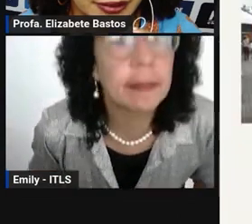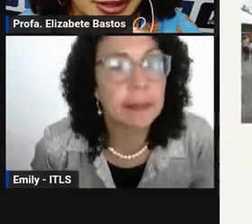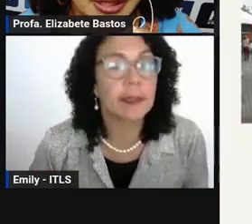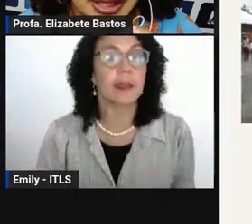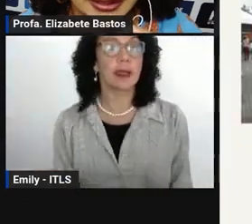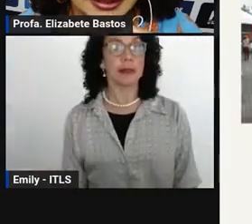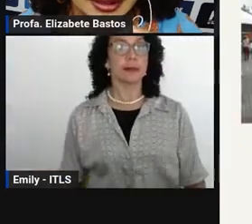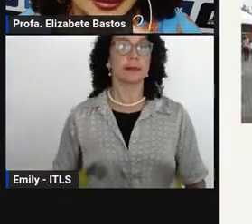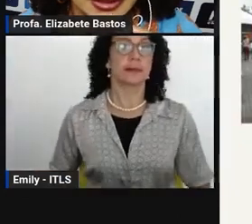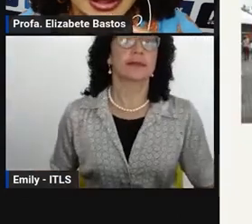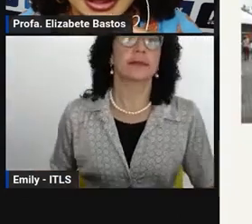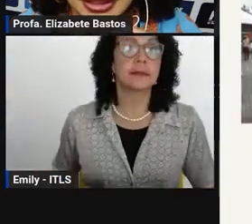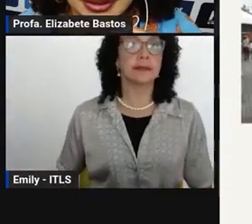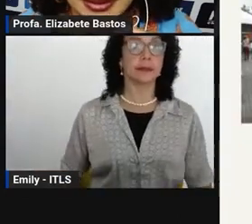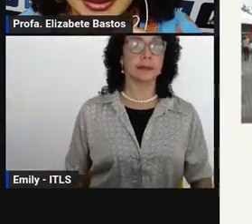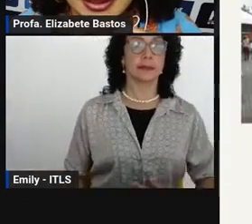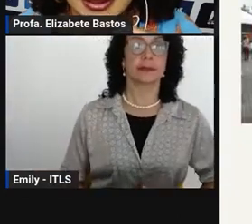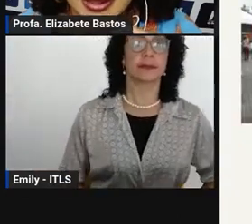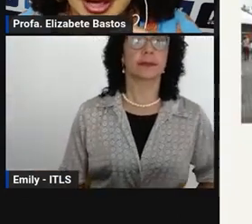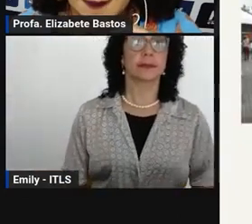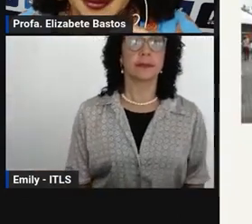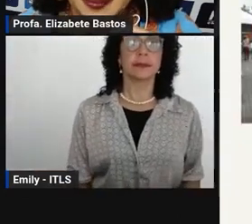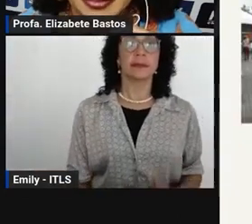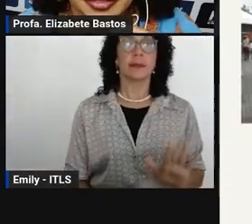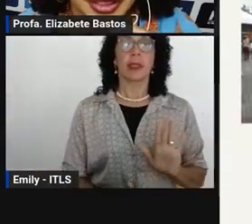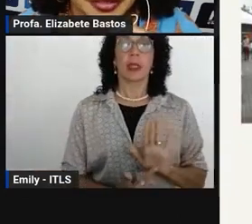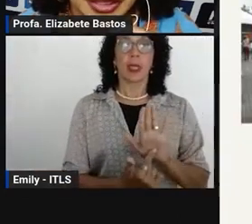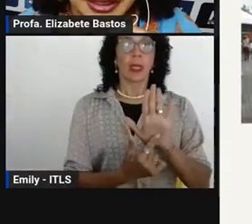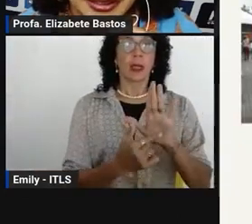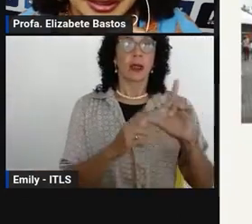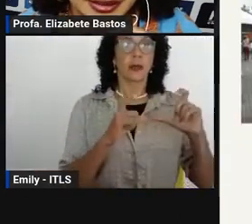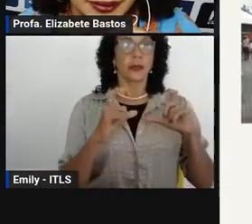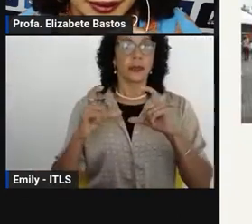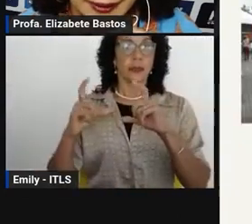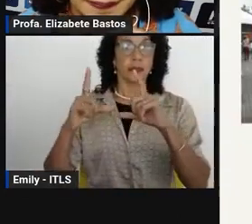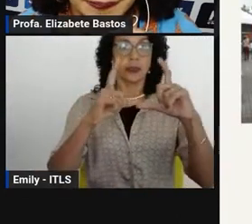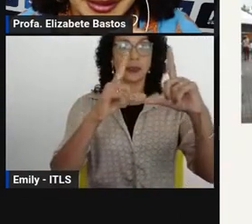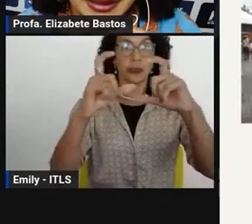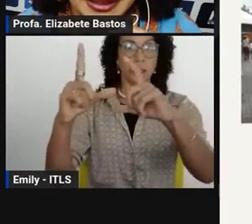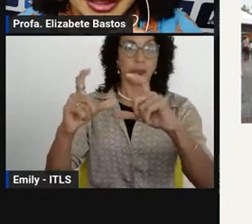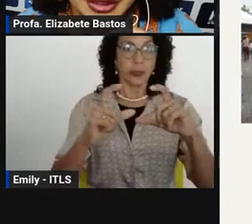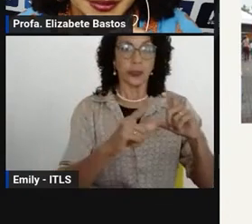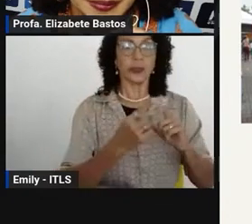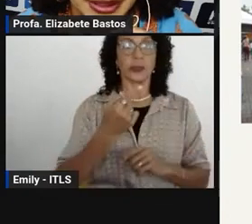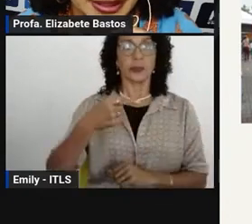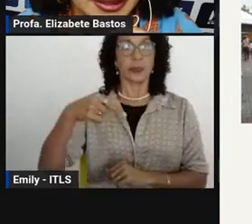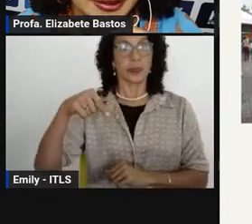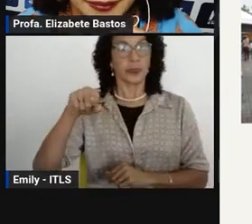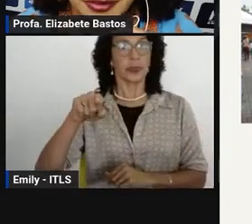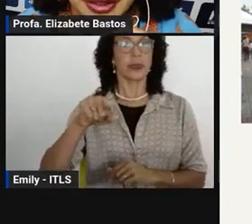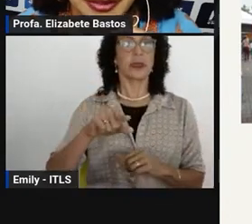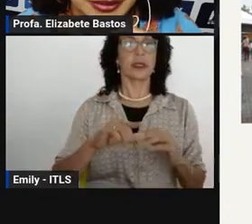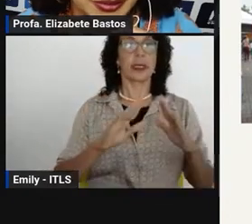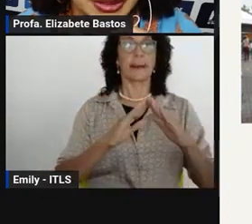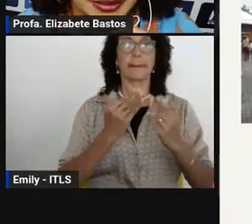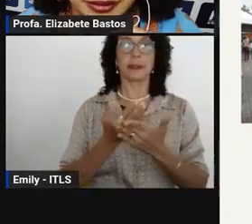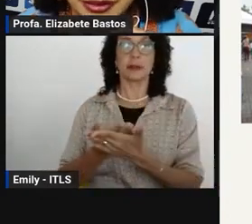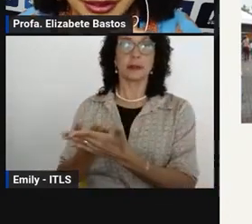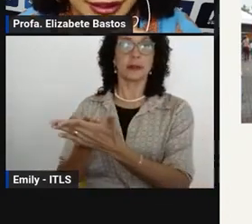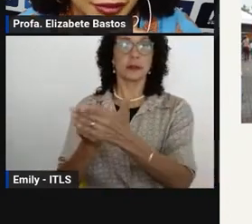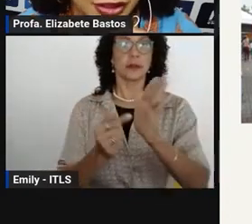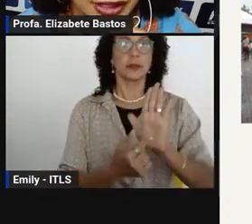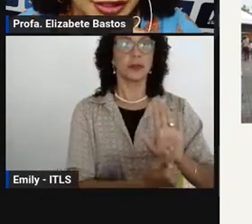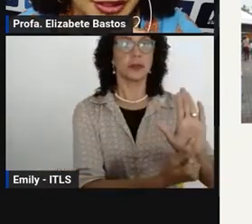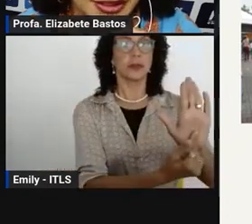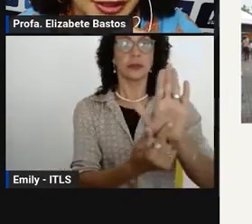eventos, aqui tem alguns registros, né, a própria Flifes, aqui tem a escola, né, Chico Mendes, professora Vanuzia, que eu estou